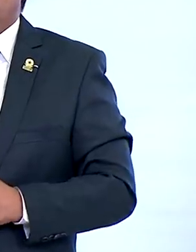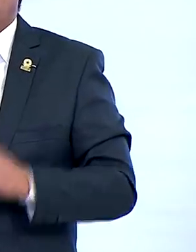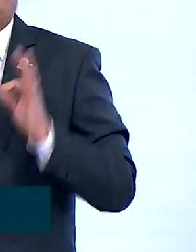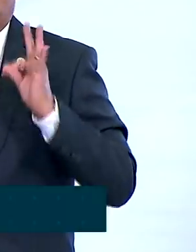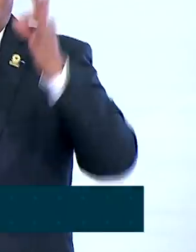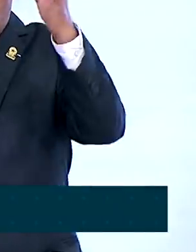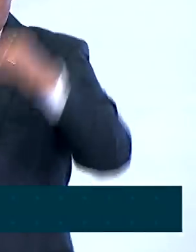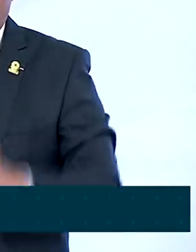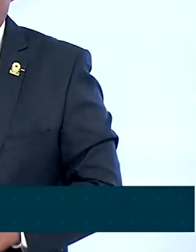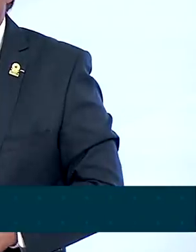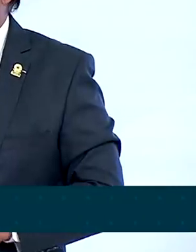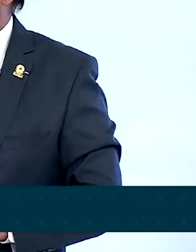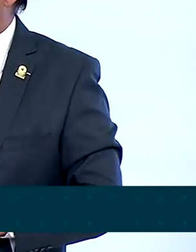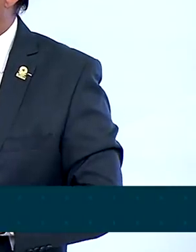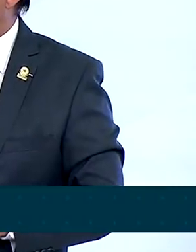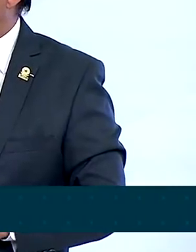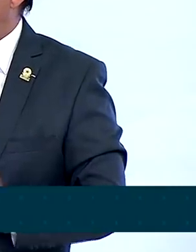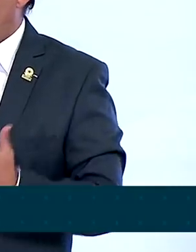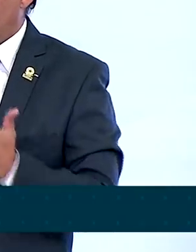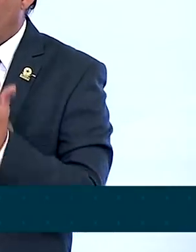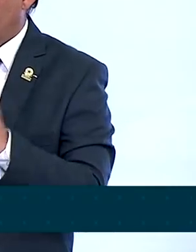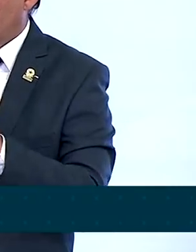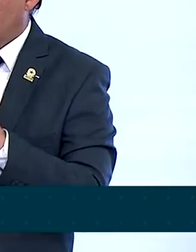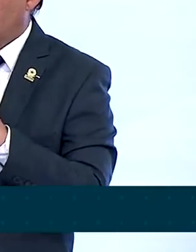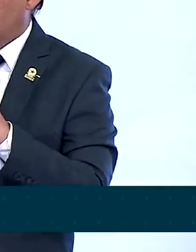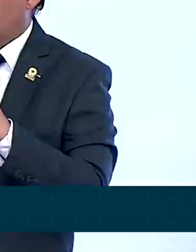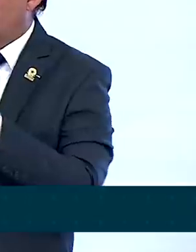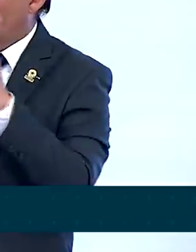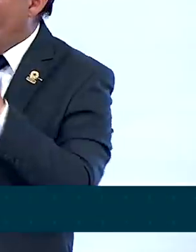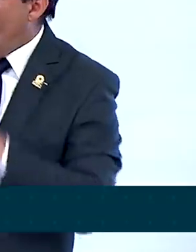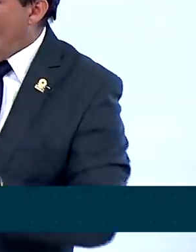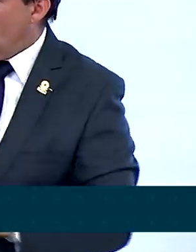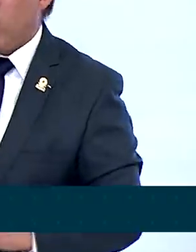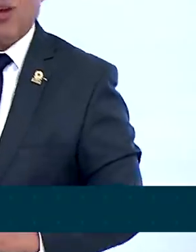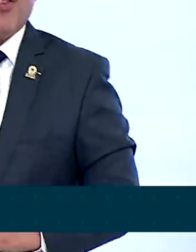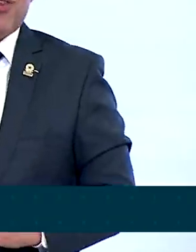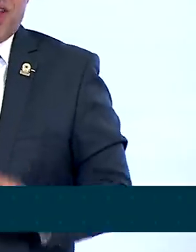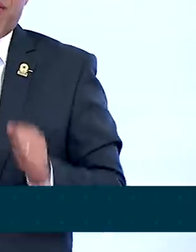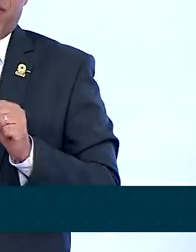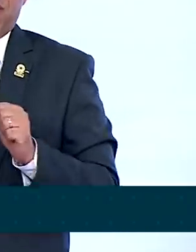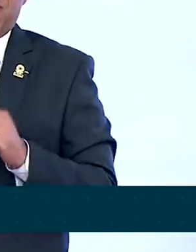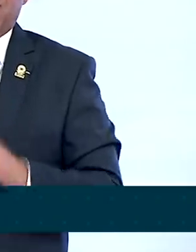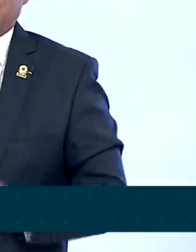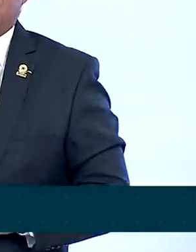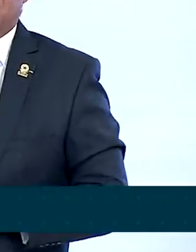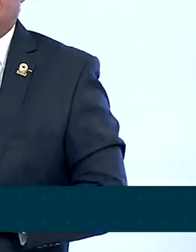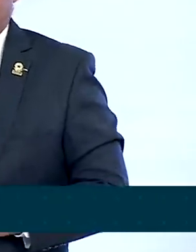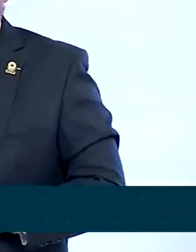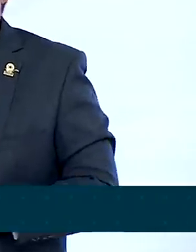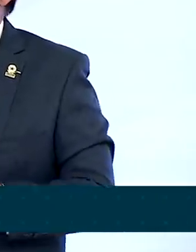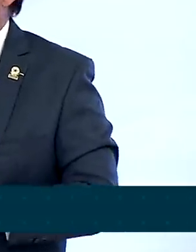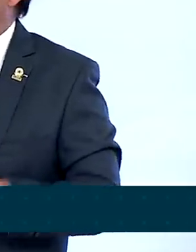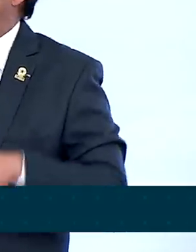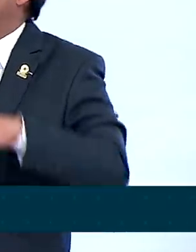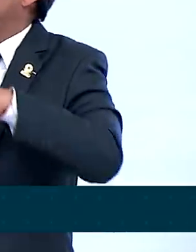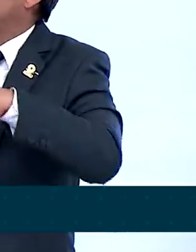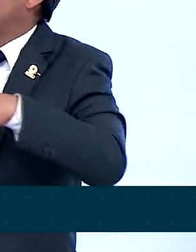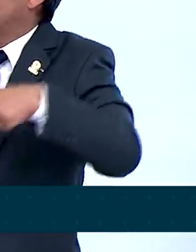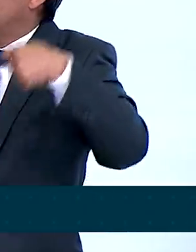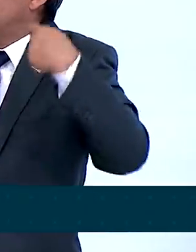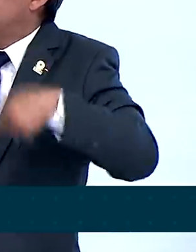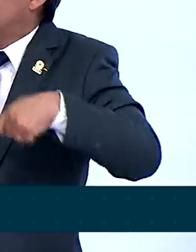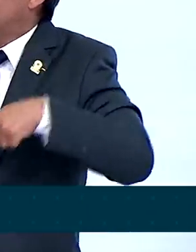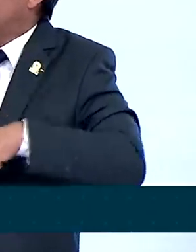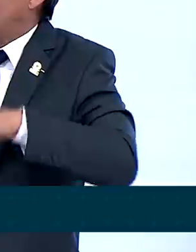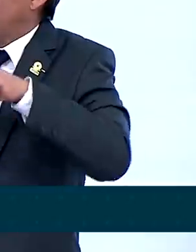E se não fosse o decreto das antenas, não seria possível. Porque nós iremos precisar de 10